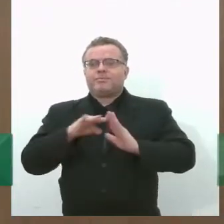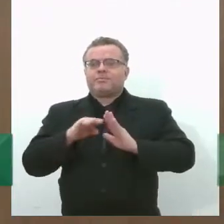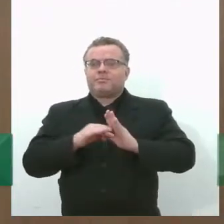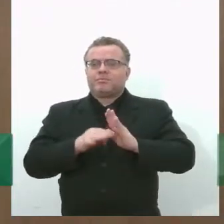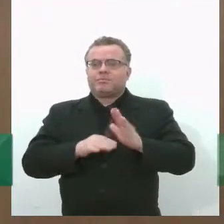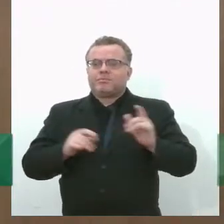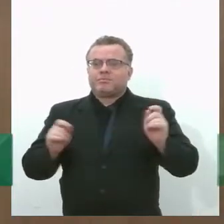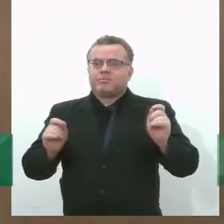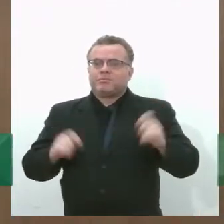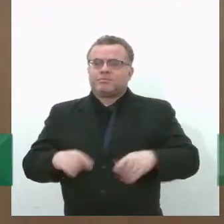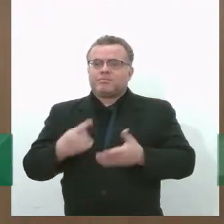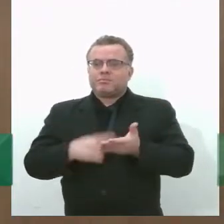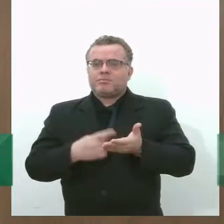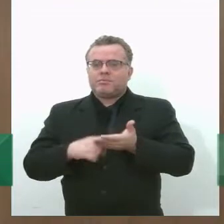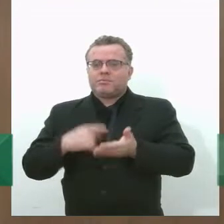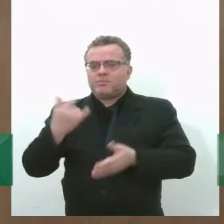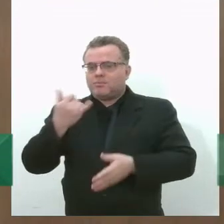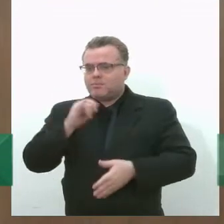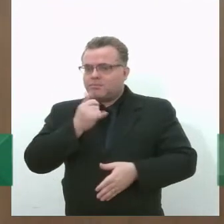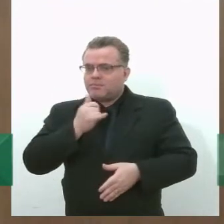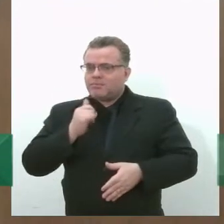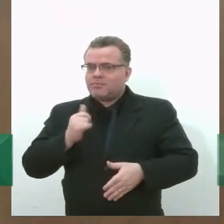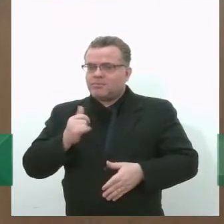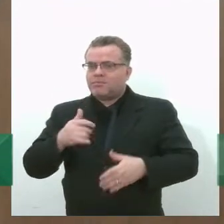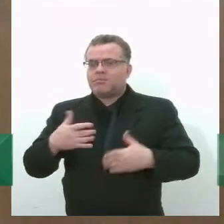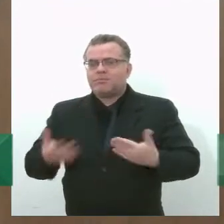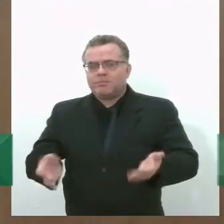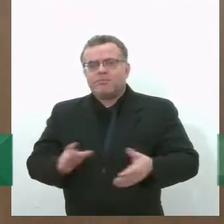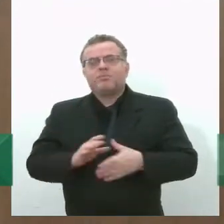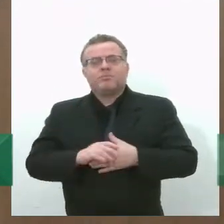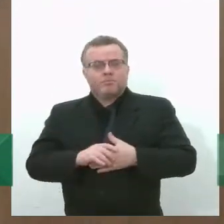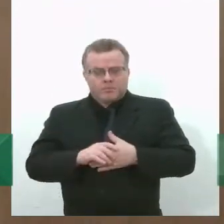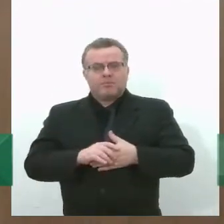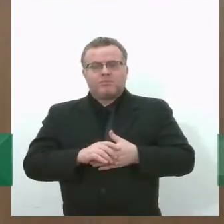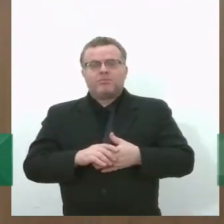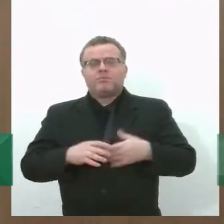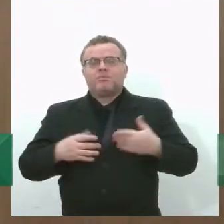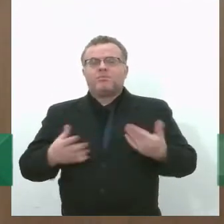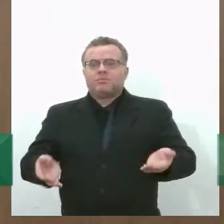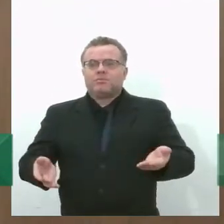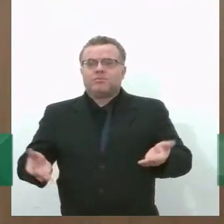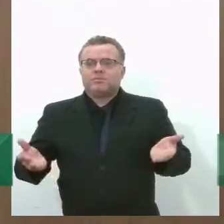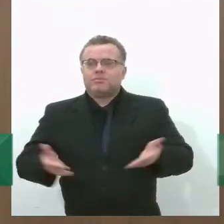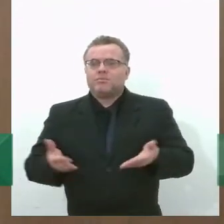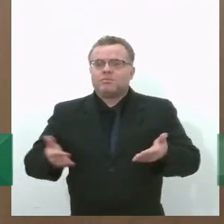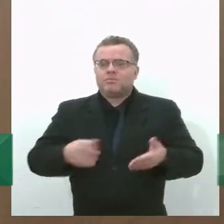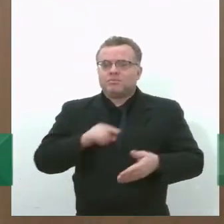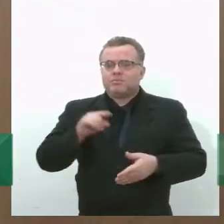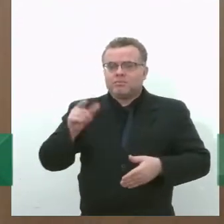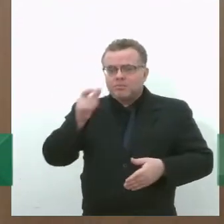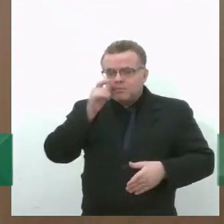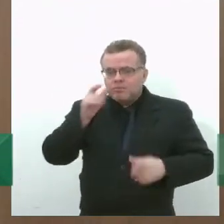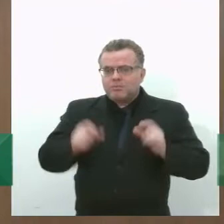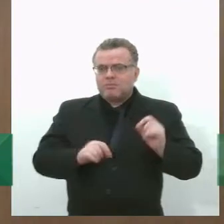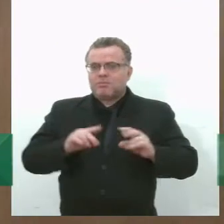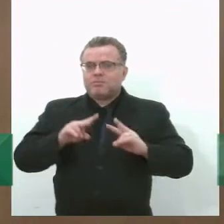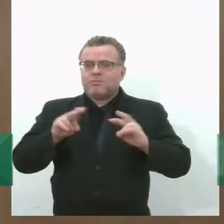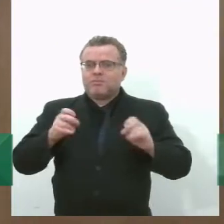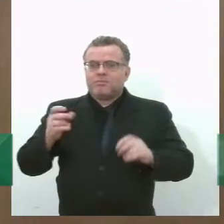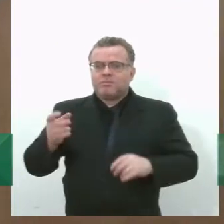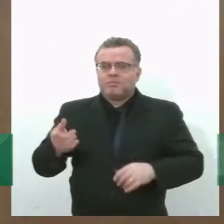de energia via lixo de aterro. Para você que acompanha o programa Congresso em Pauta, esse tema é familiar.